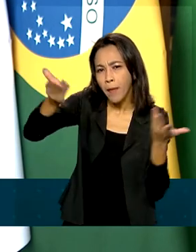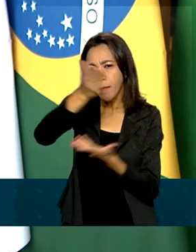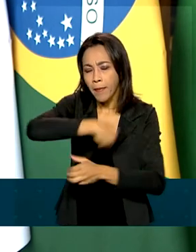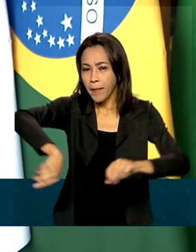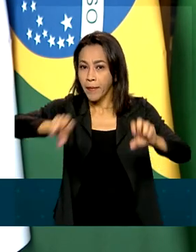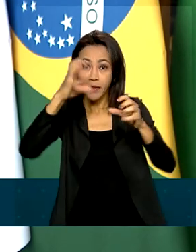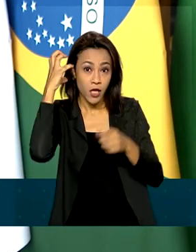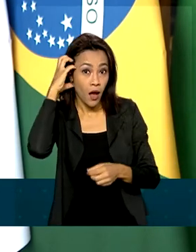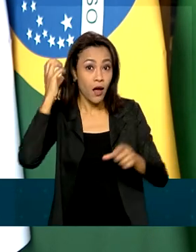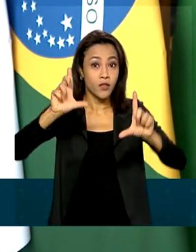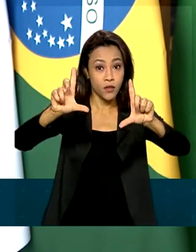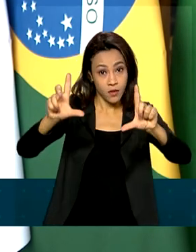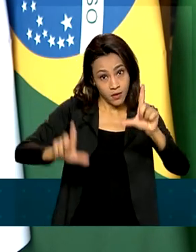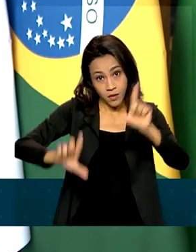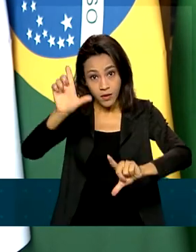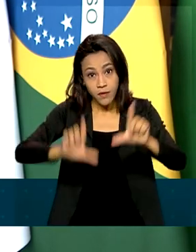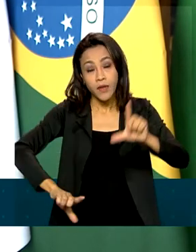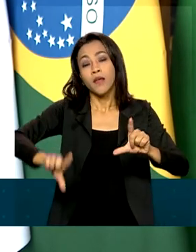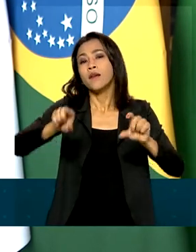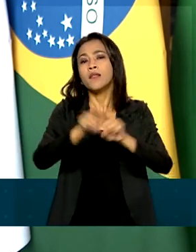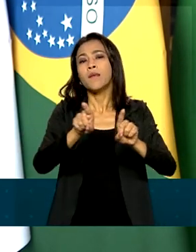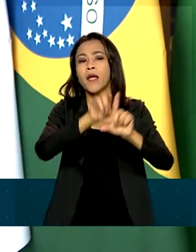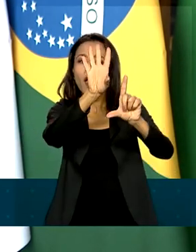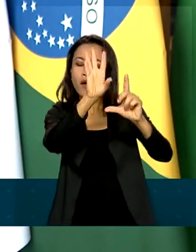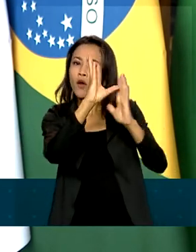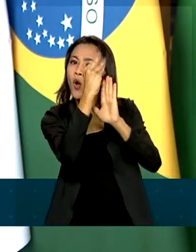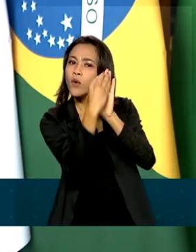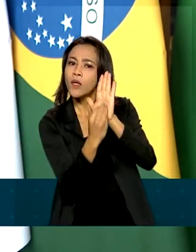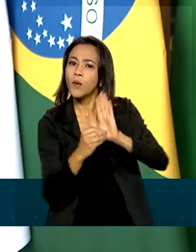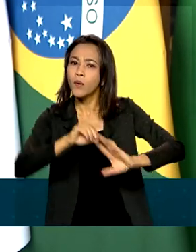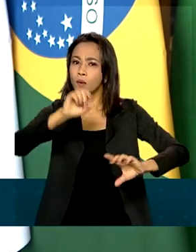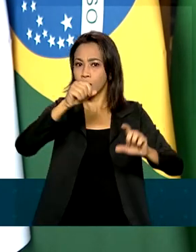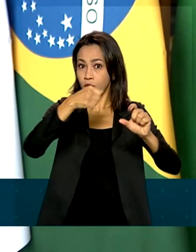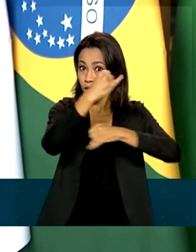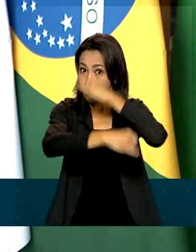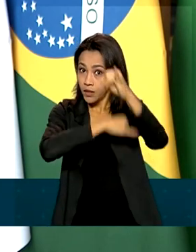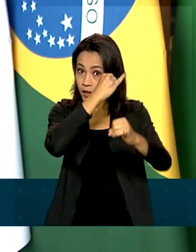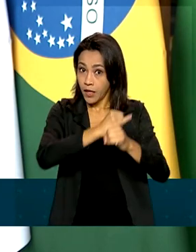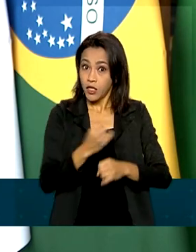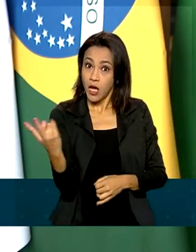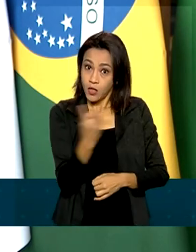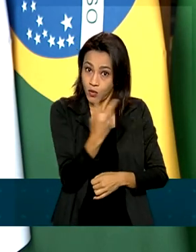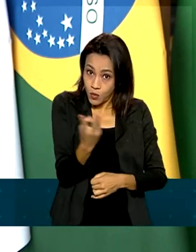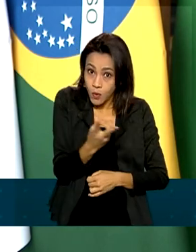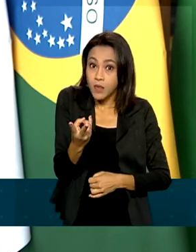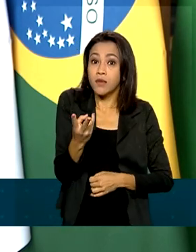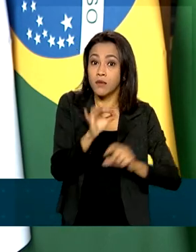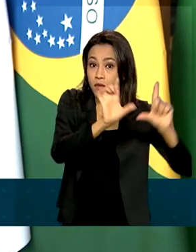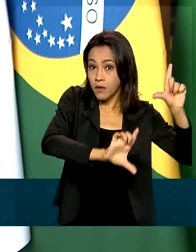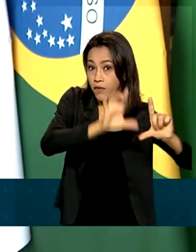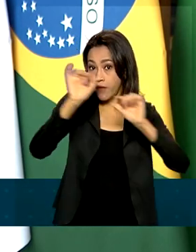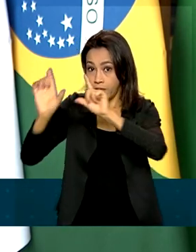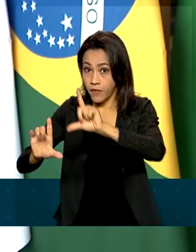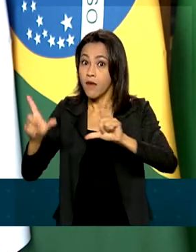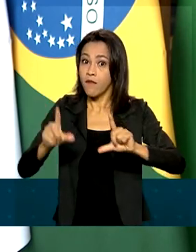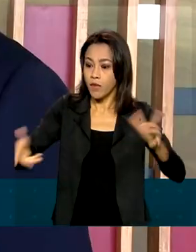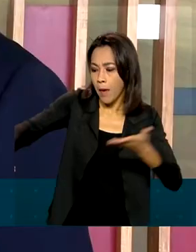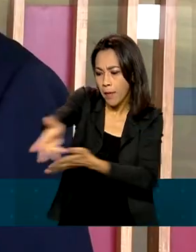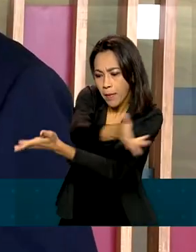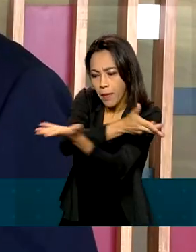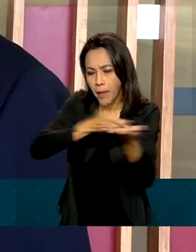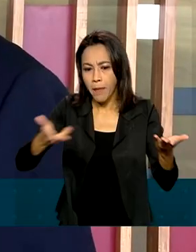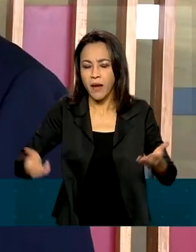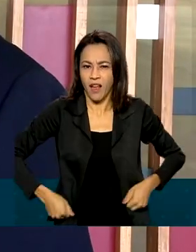TV e conteúdos de internet. Segundo o acordo, as empresas vão poder produzir conteúdos de forma conjunta, sem gastos.